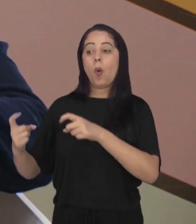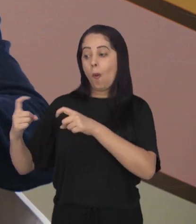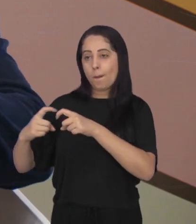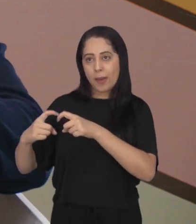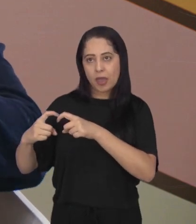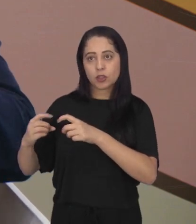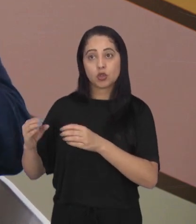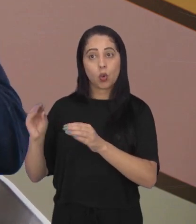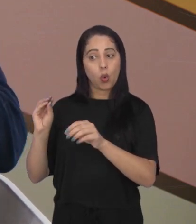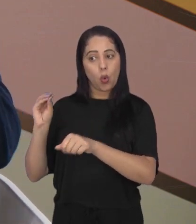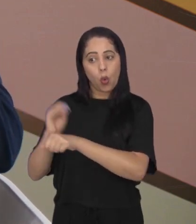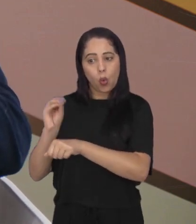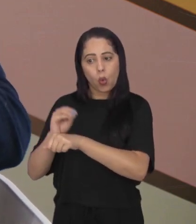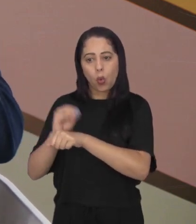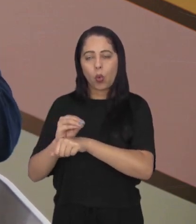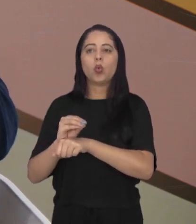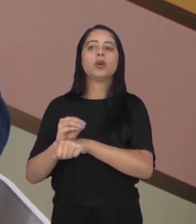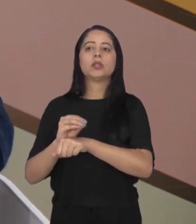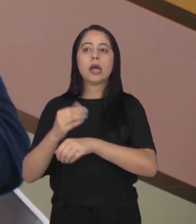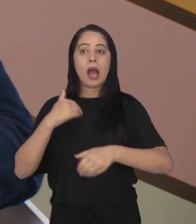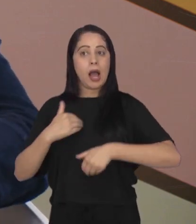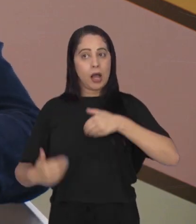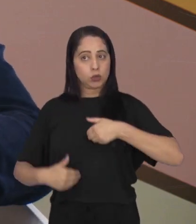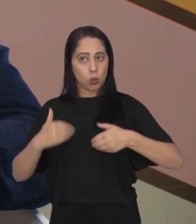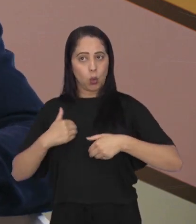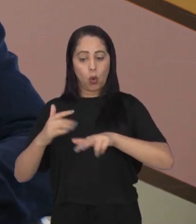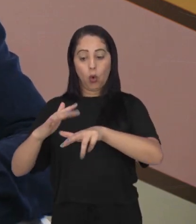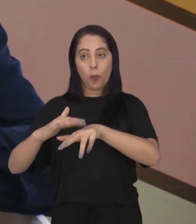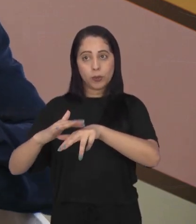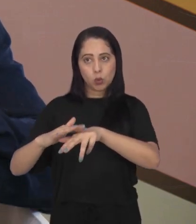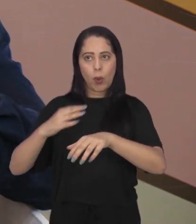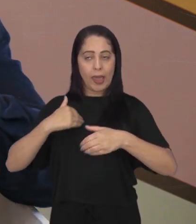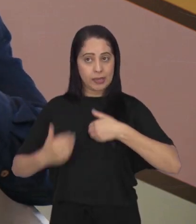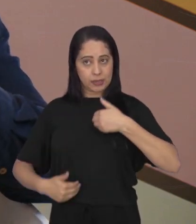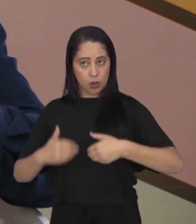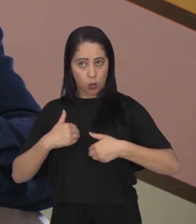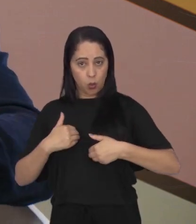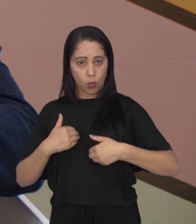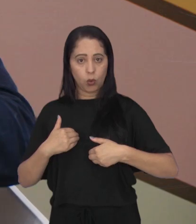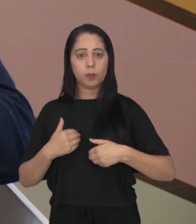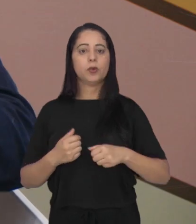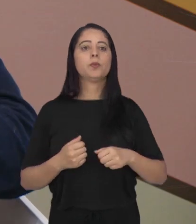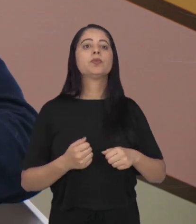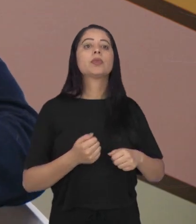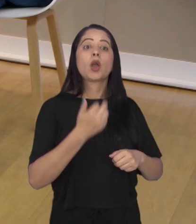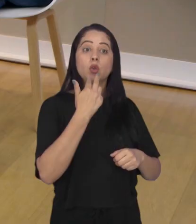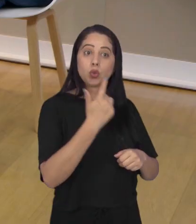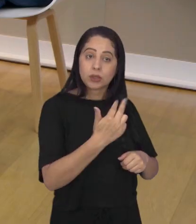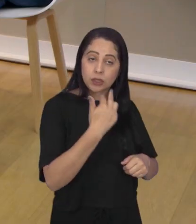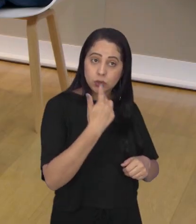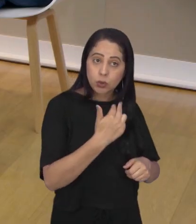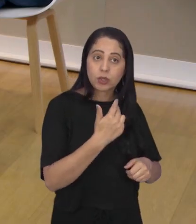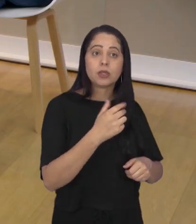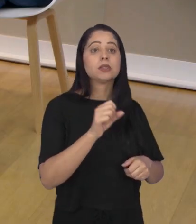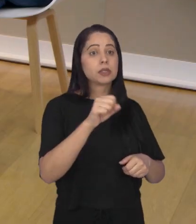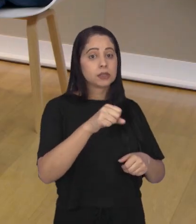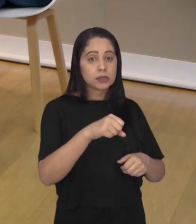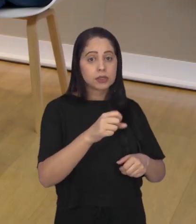cuidando da parte clínica, né? Do quadro clínico do paciente, psicólogo dando suporte. Entre o nutricionista.